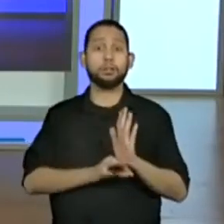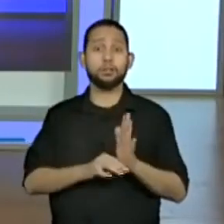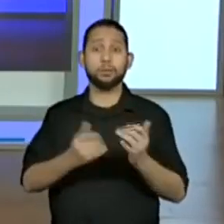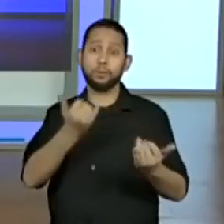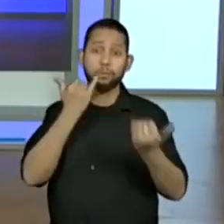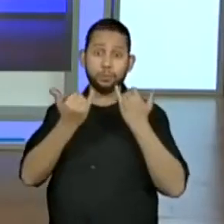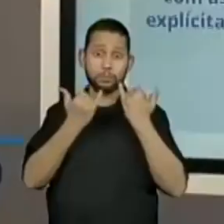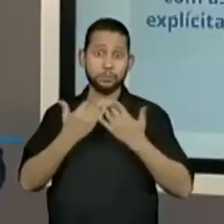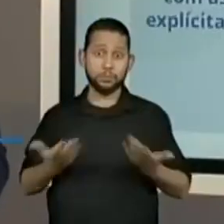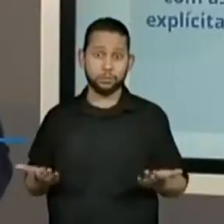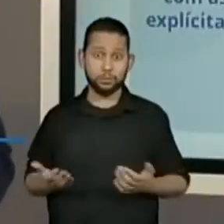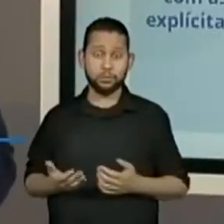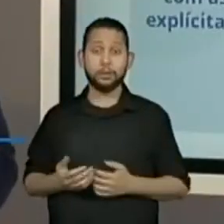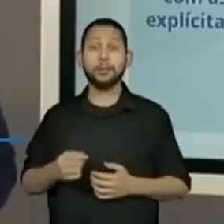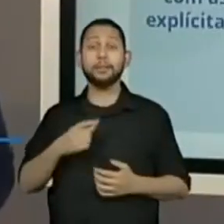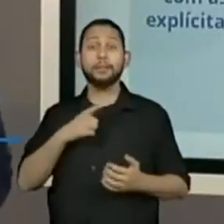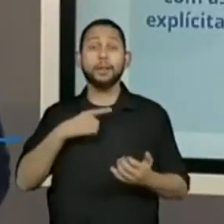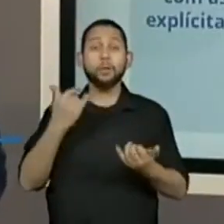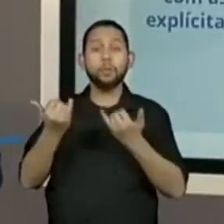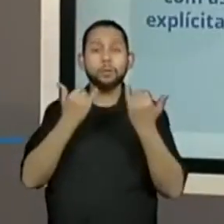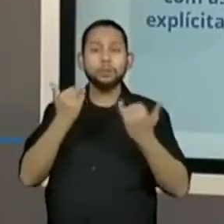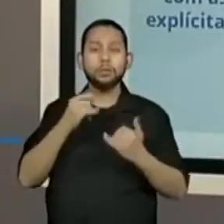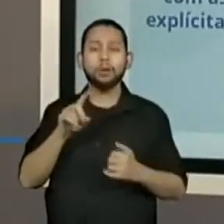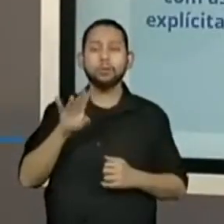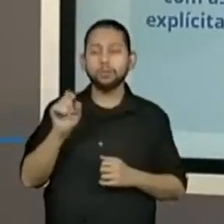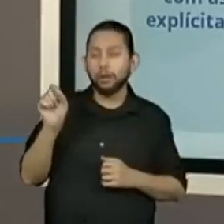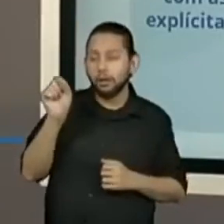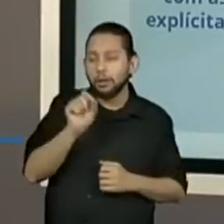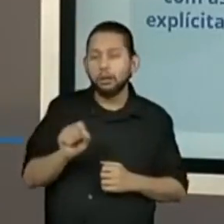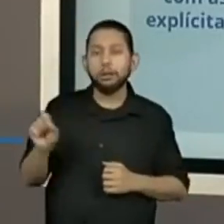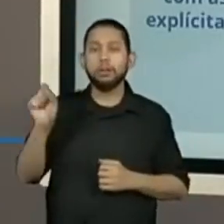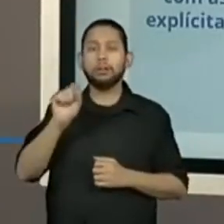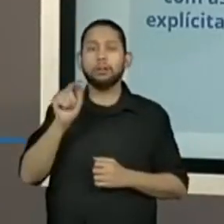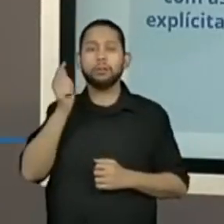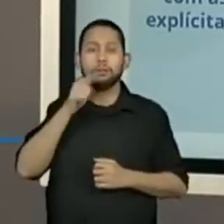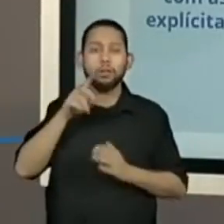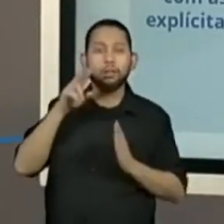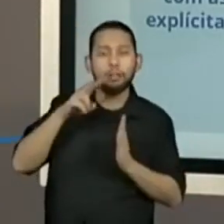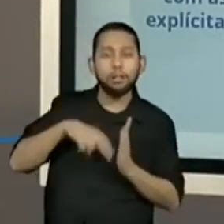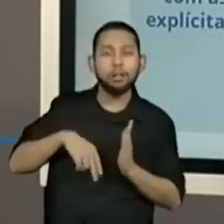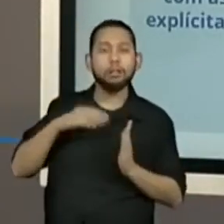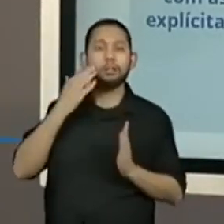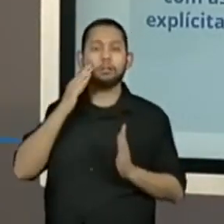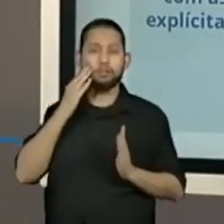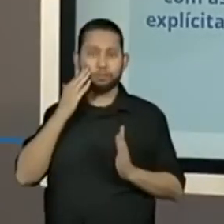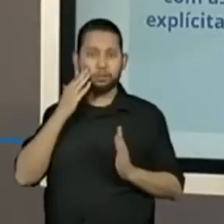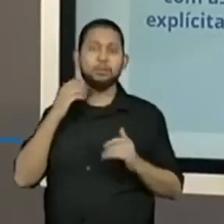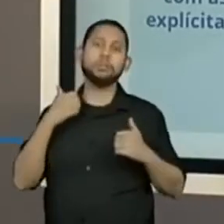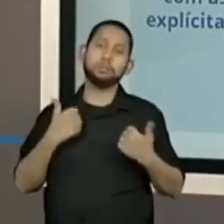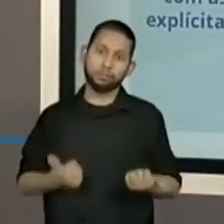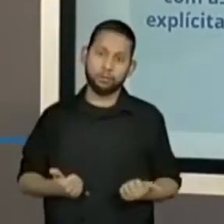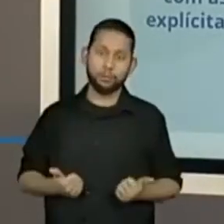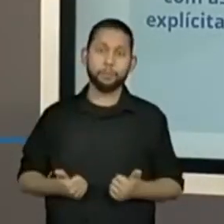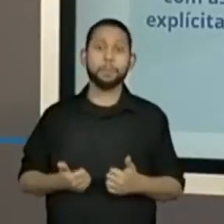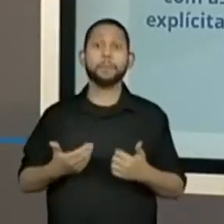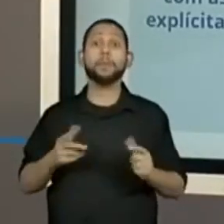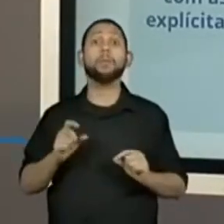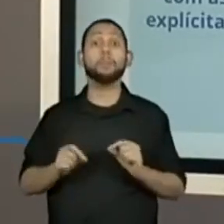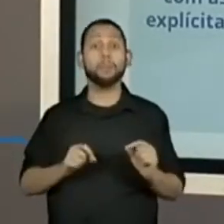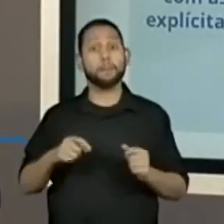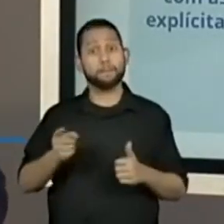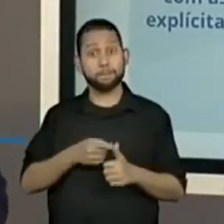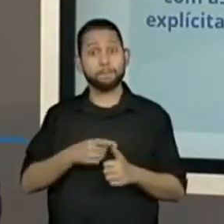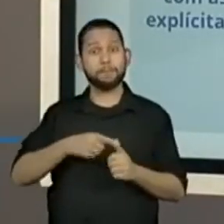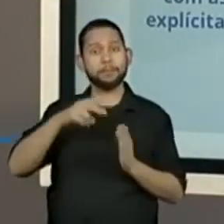a gente vai circulando algumas informações para poder ler, entendeu? Então, é mesmo fazer uma